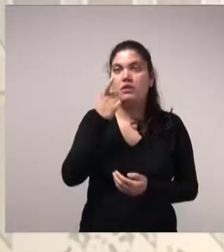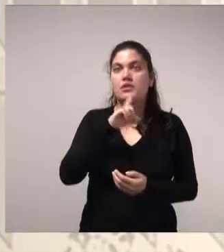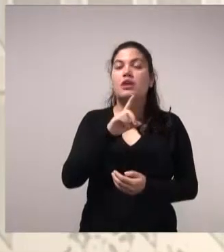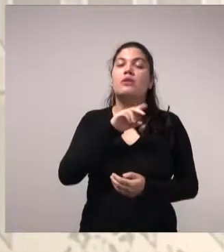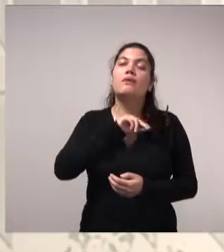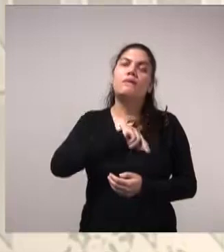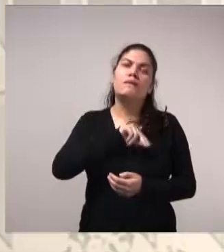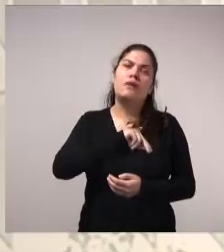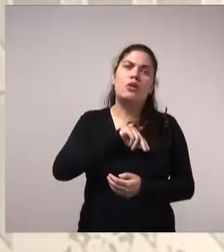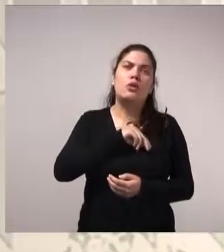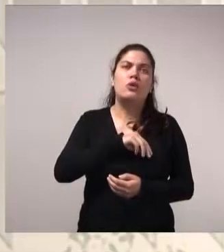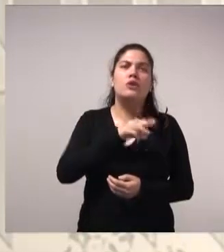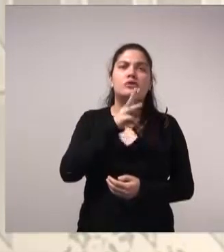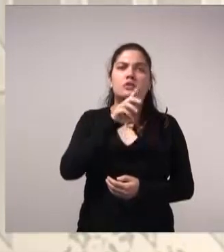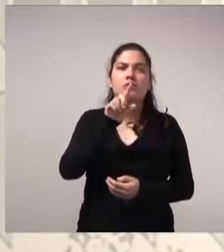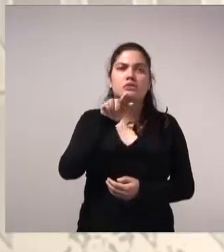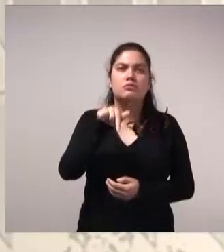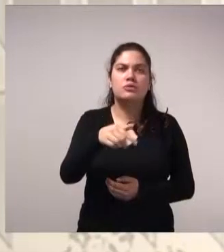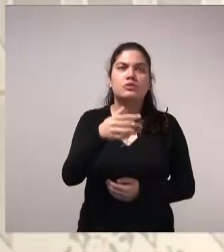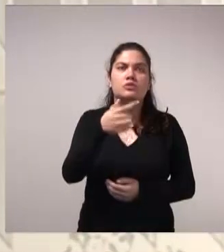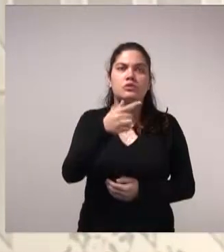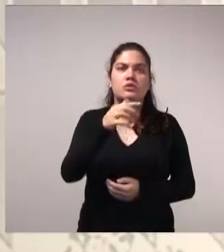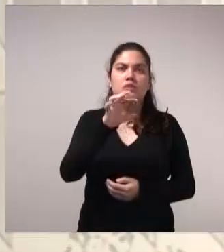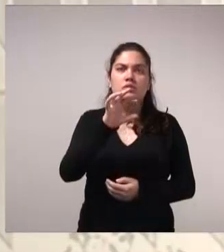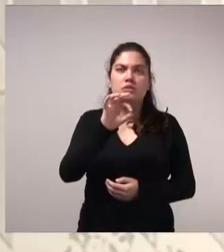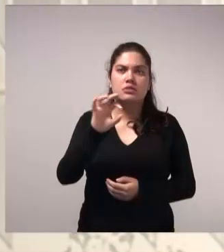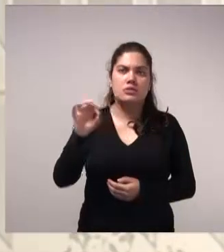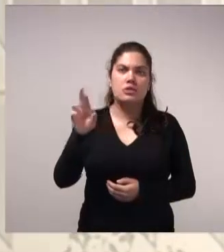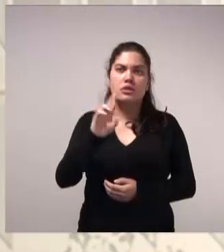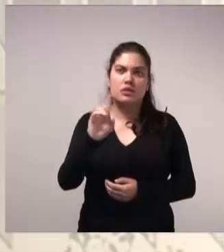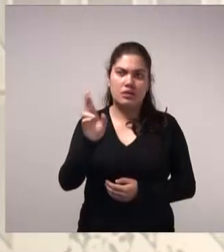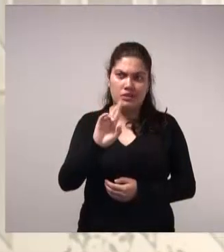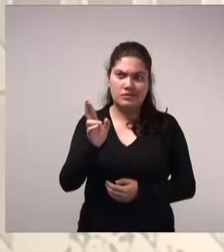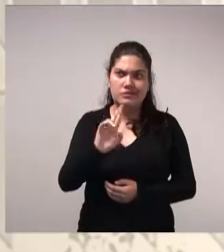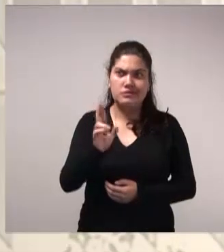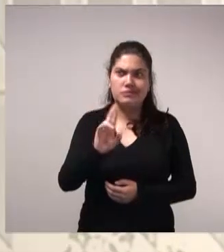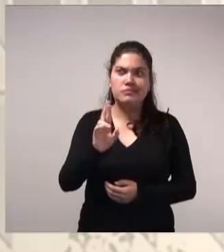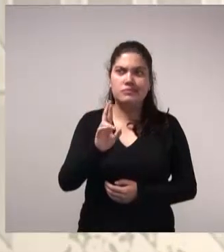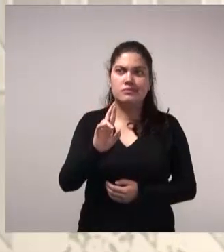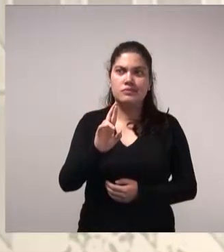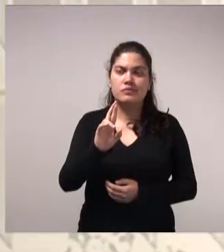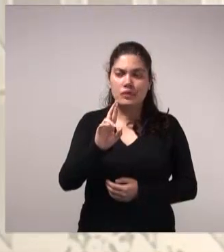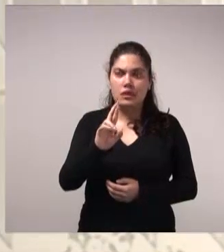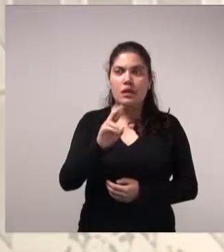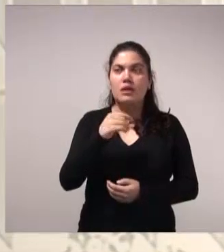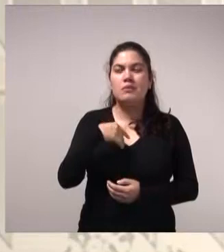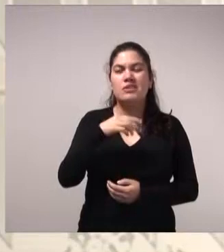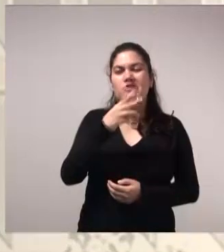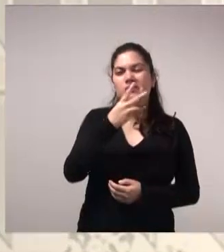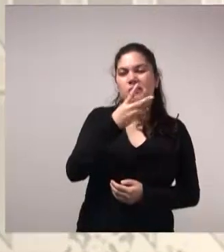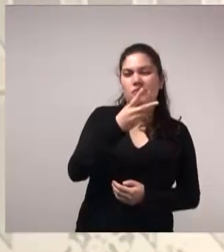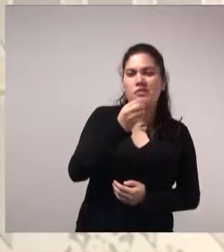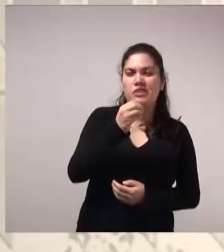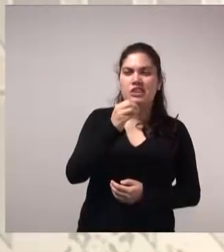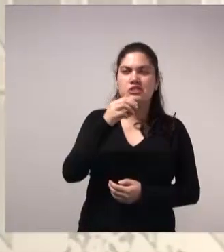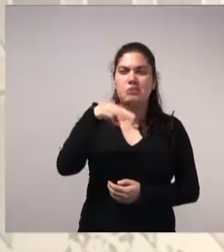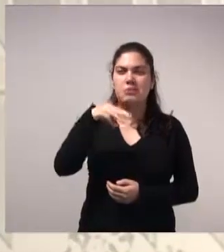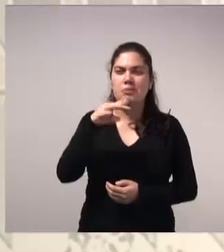líquido de R$.700,00, com uma cisterna de 20, 15 metros cúbicos.